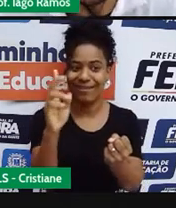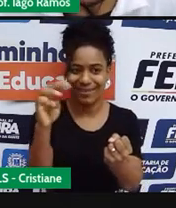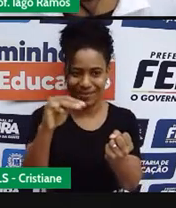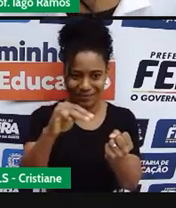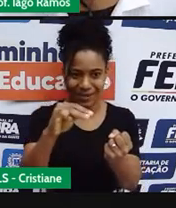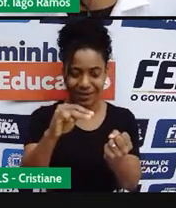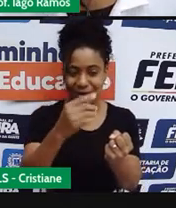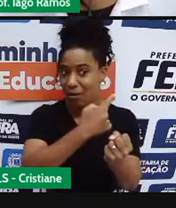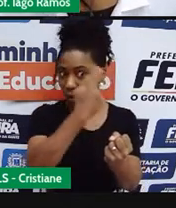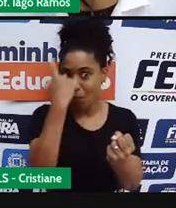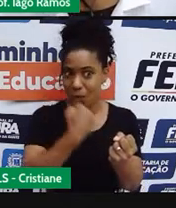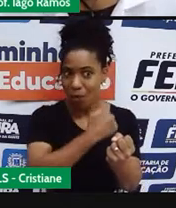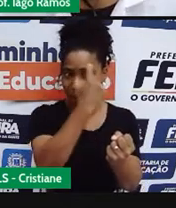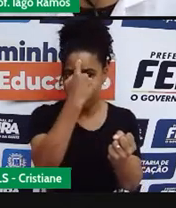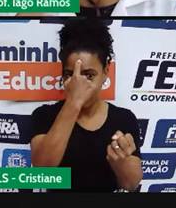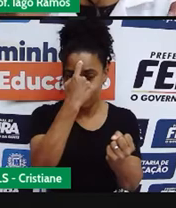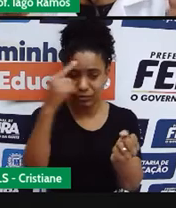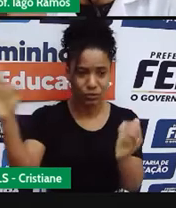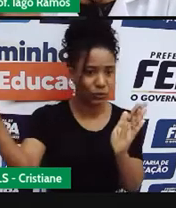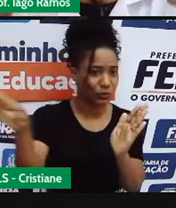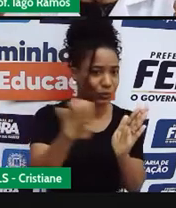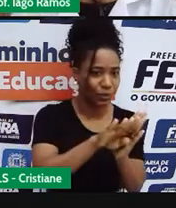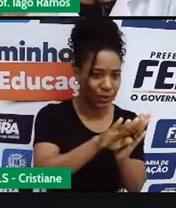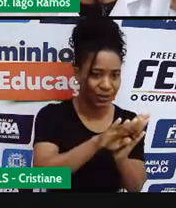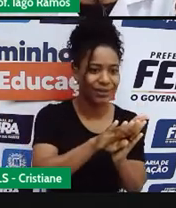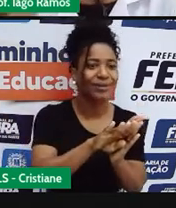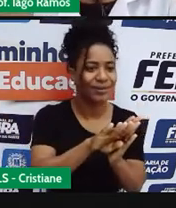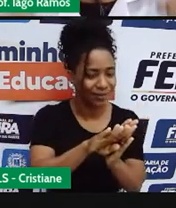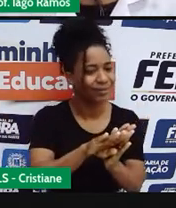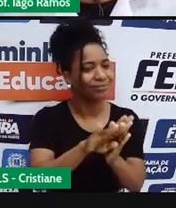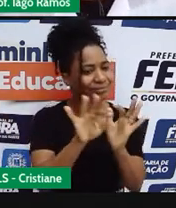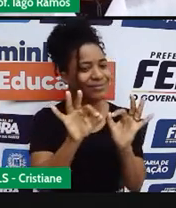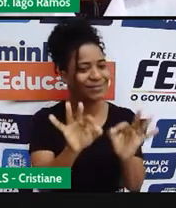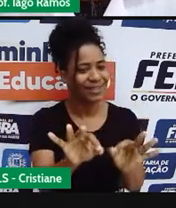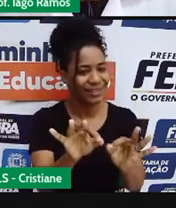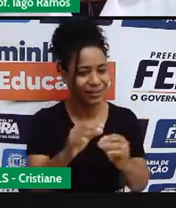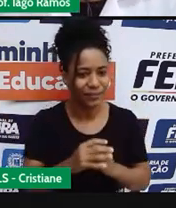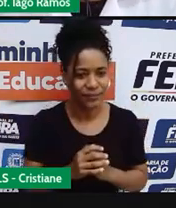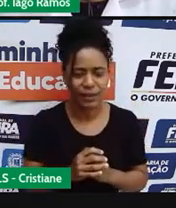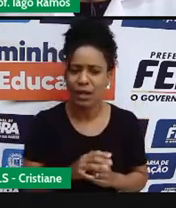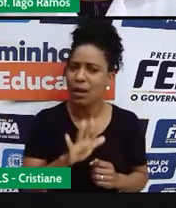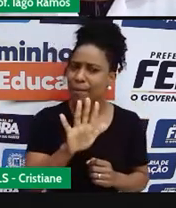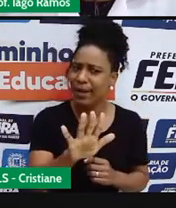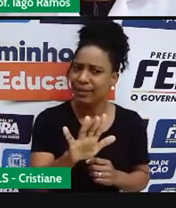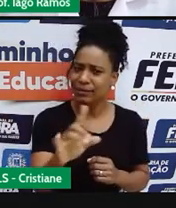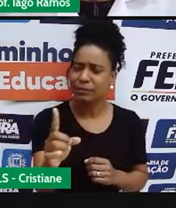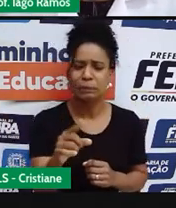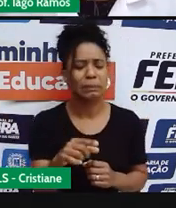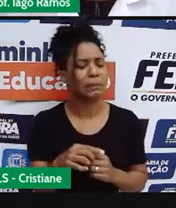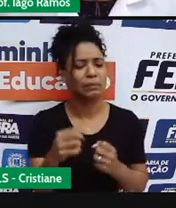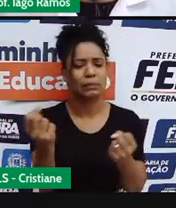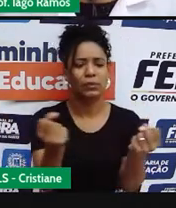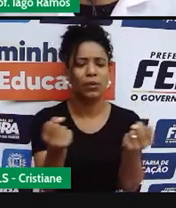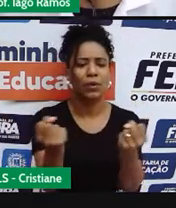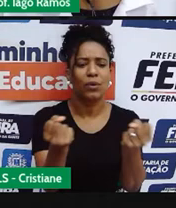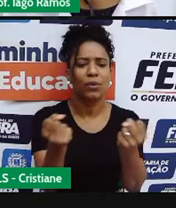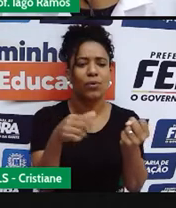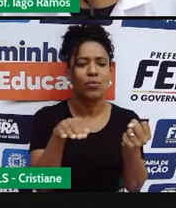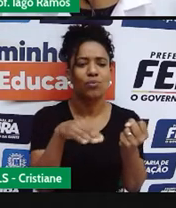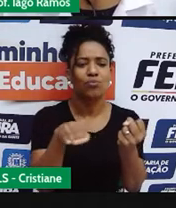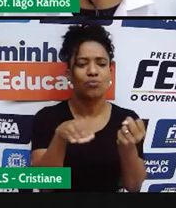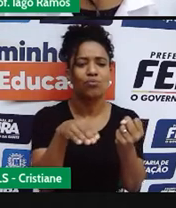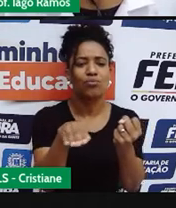O que acontece que se você tá lá dirigindo, você alterar a velocidade para